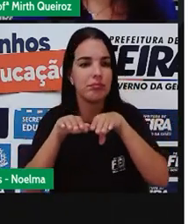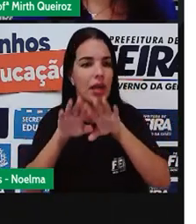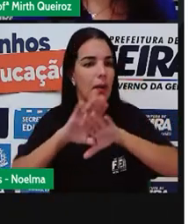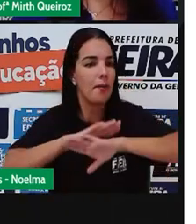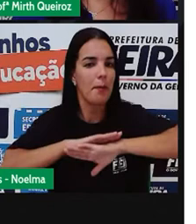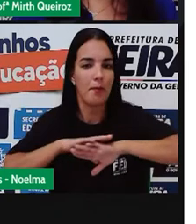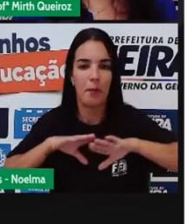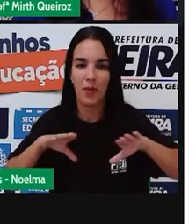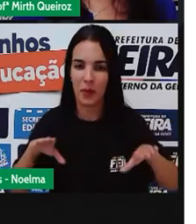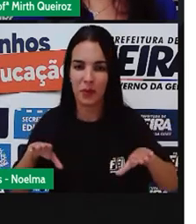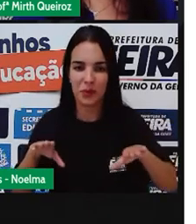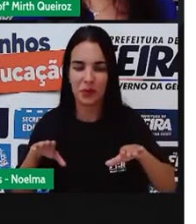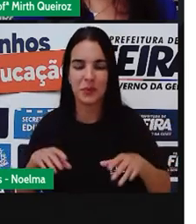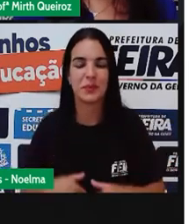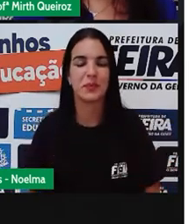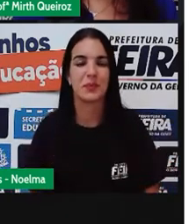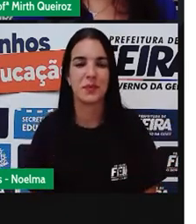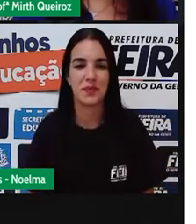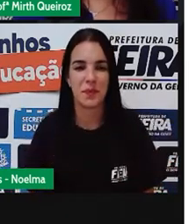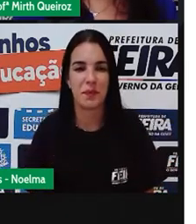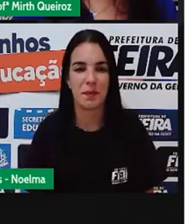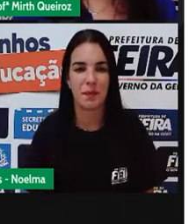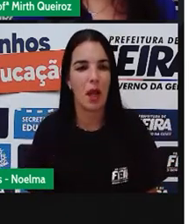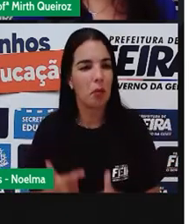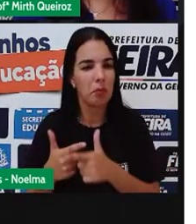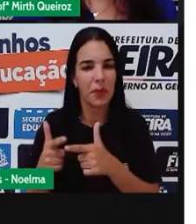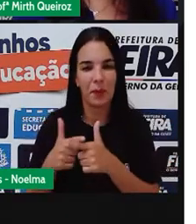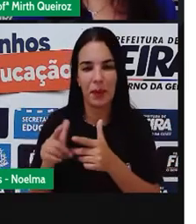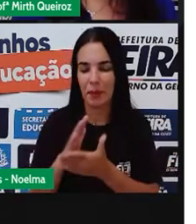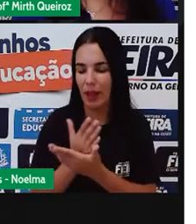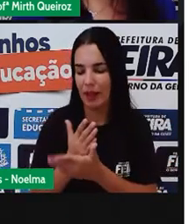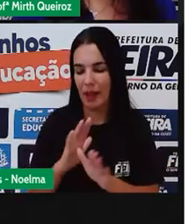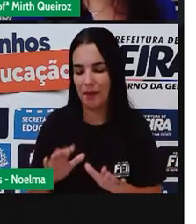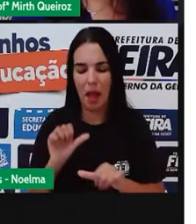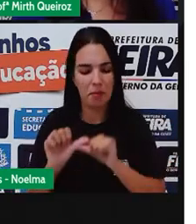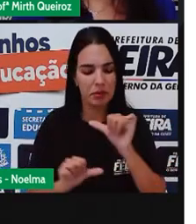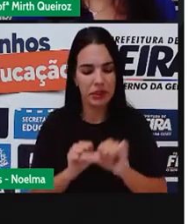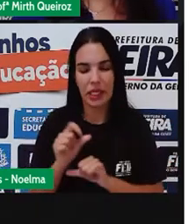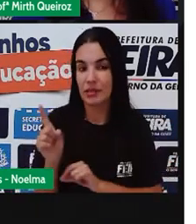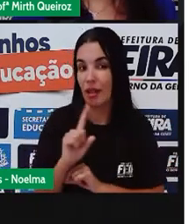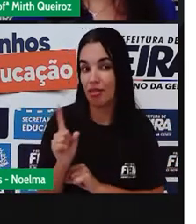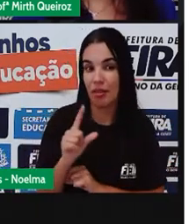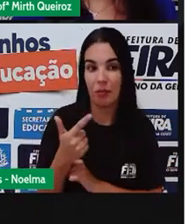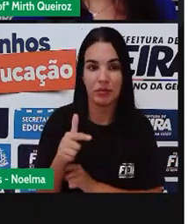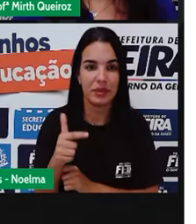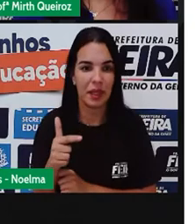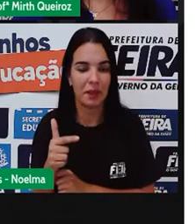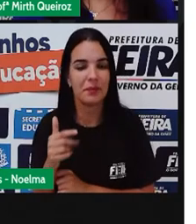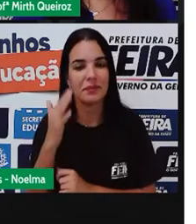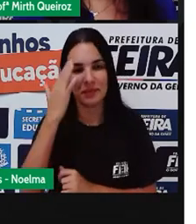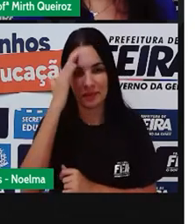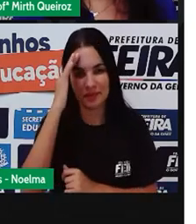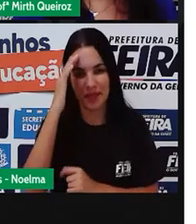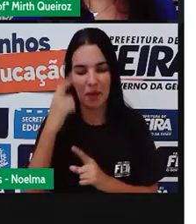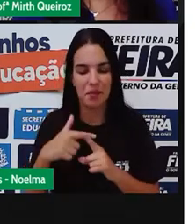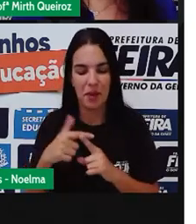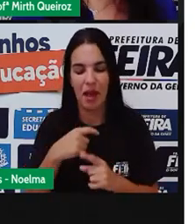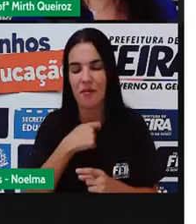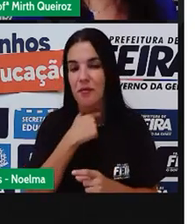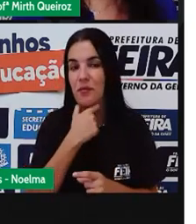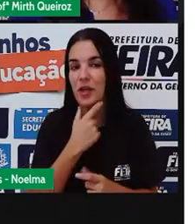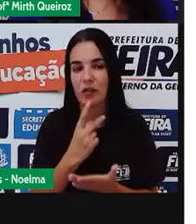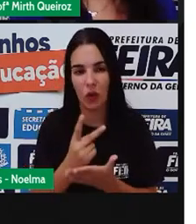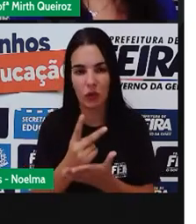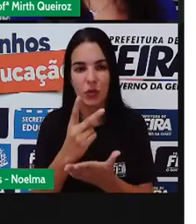mais grave e aí não vai ter mais esse tipo de mudança, de alteração, né? Em relação ao tom